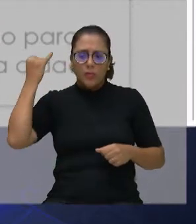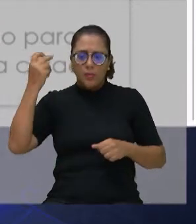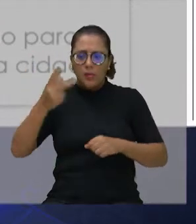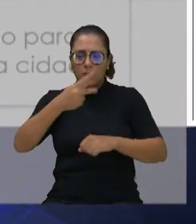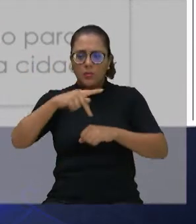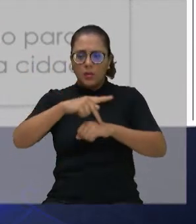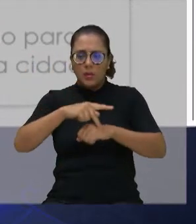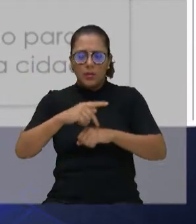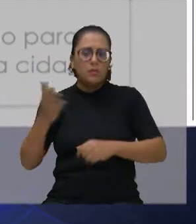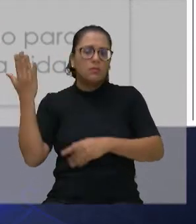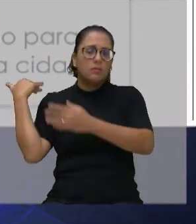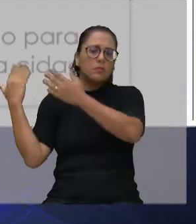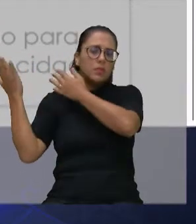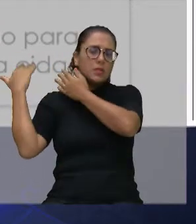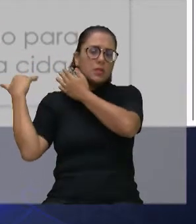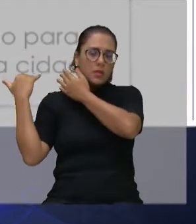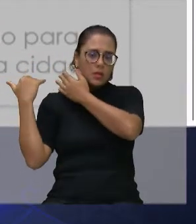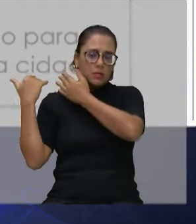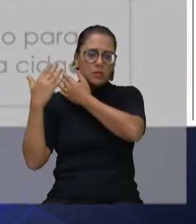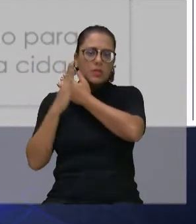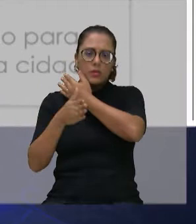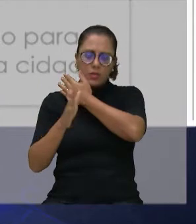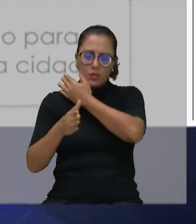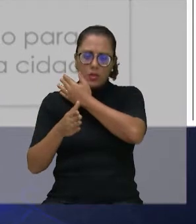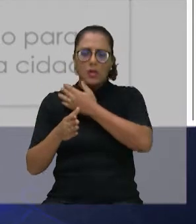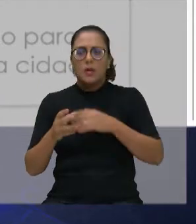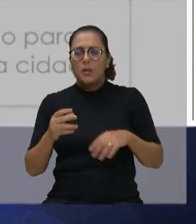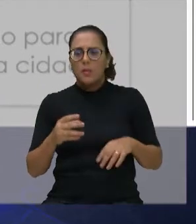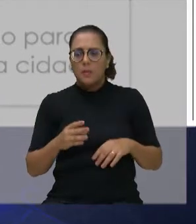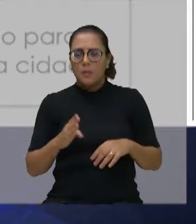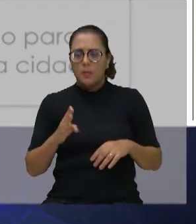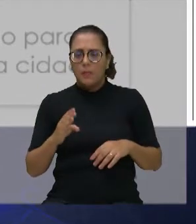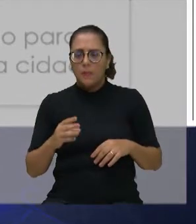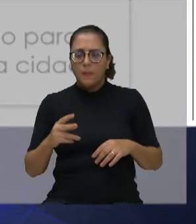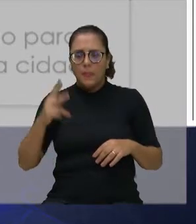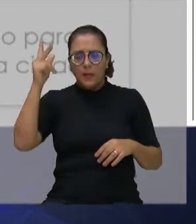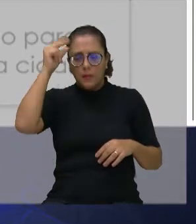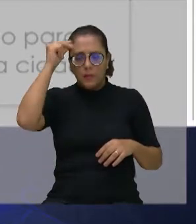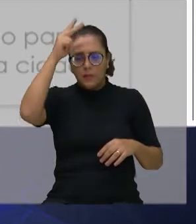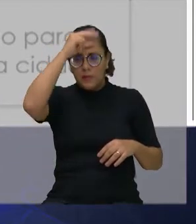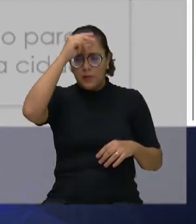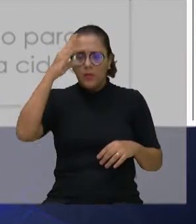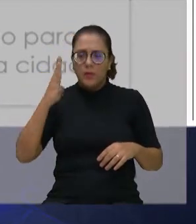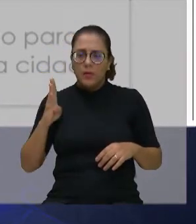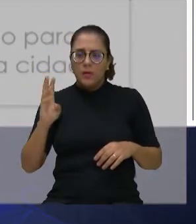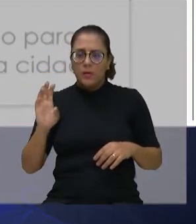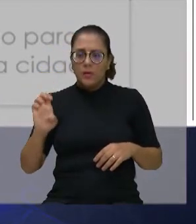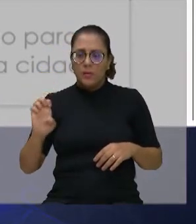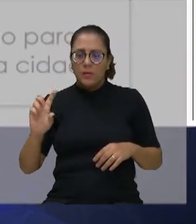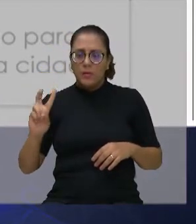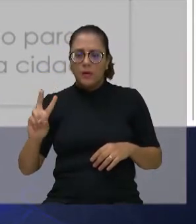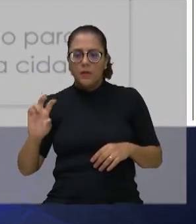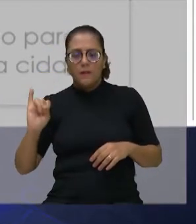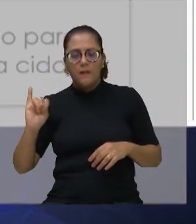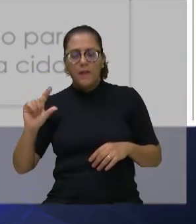registrado. Na época do Bevilacqua, na época do Pedro Ives, no governo da doutora Ângela. Nós tivemos aqui o presidente Flores Valdo que